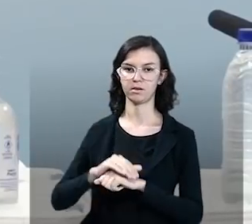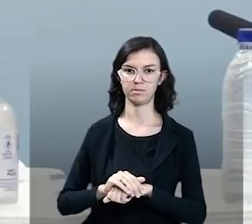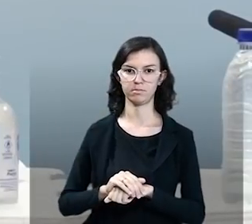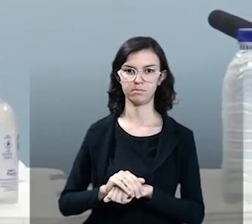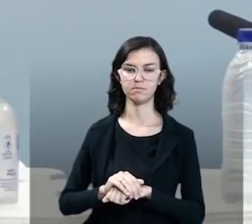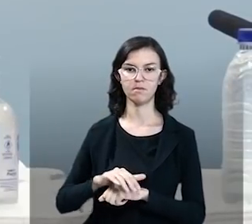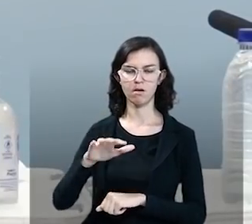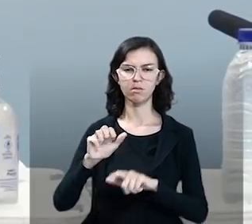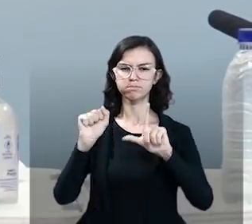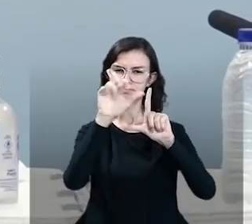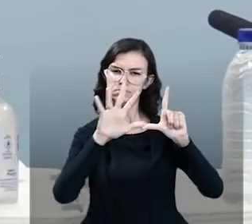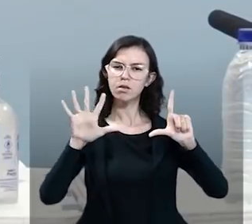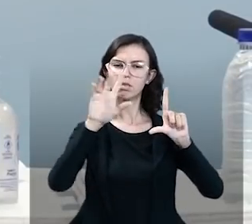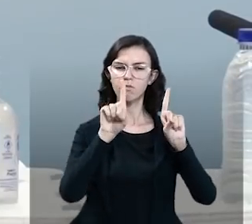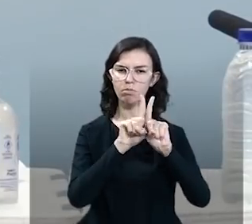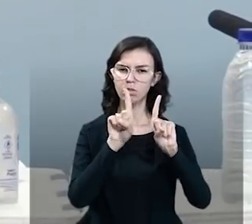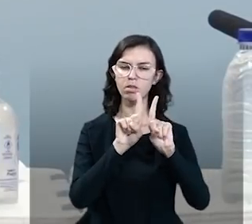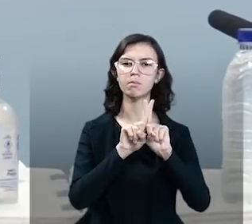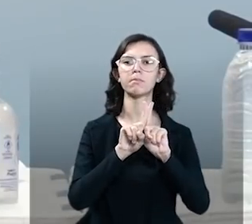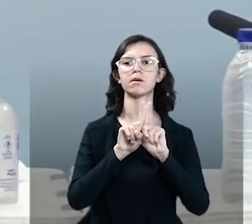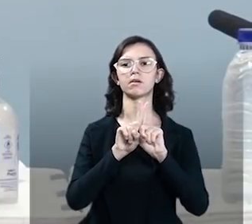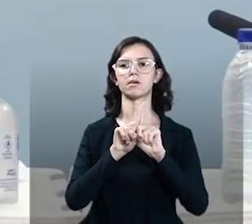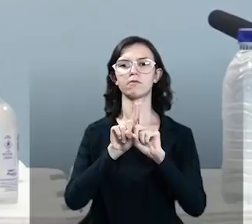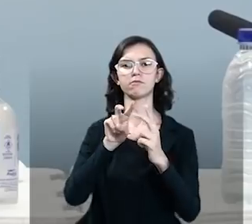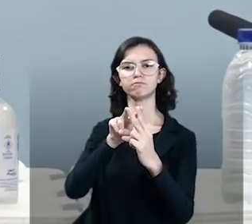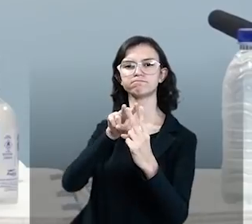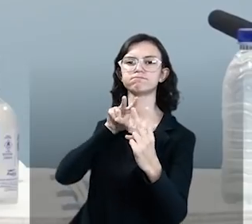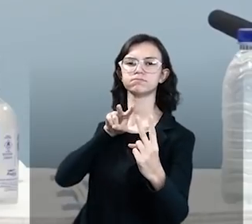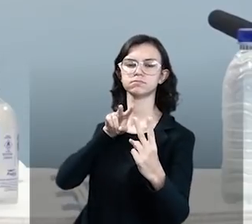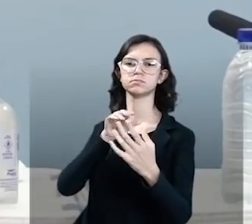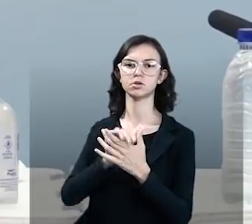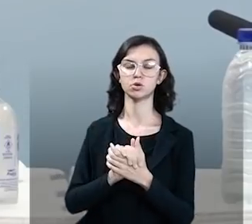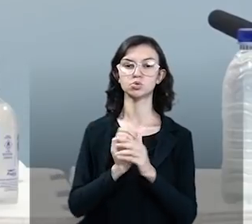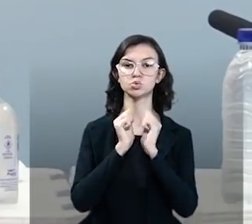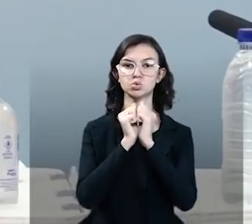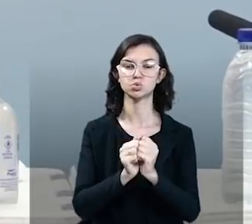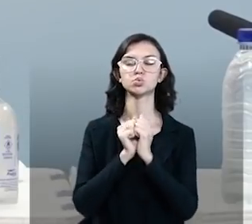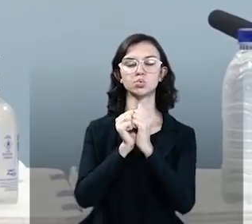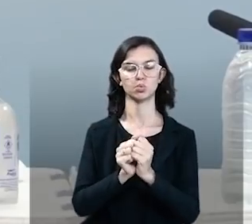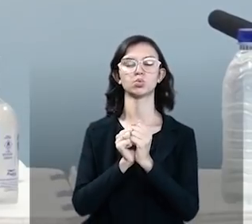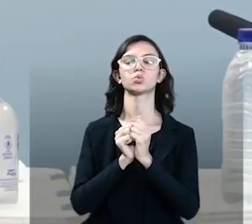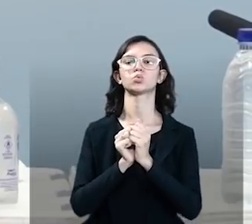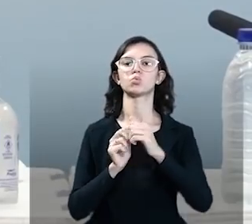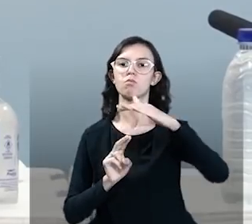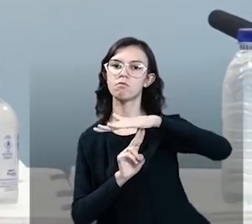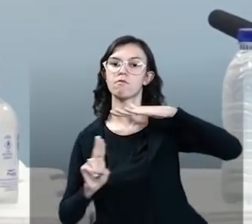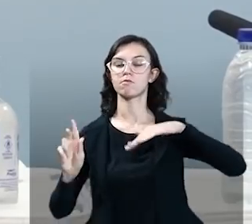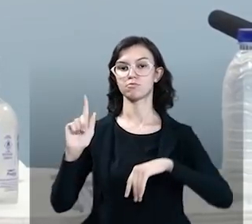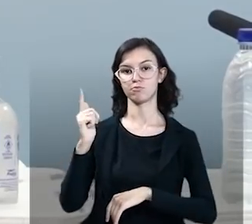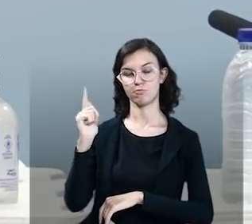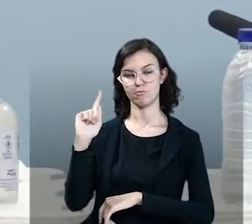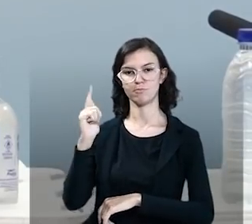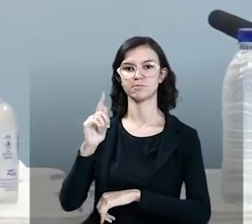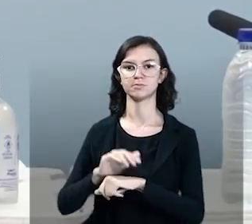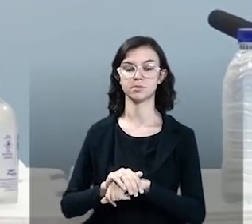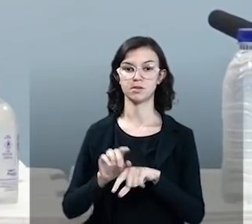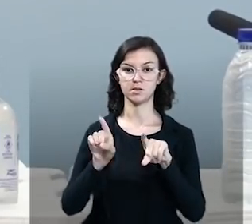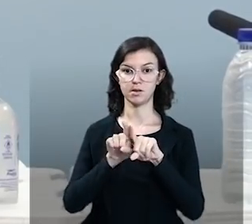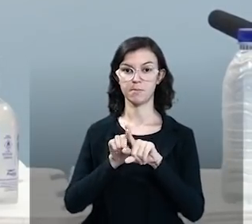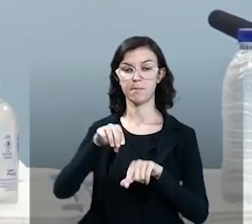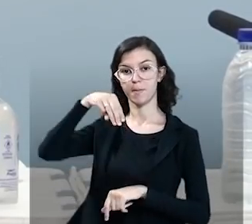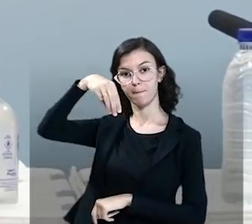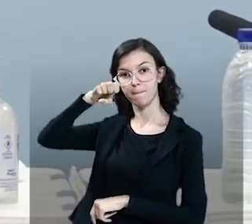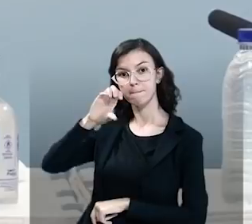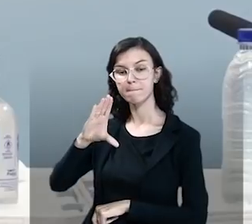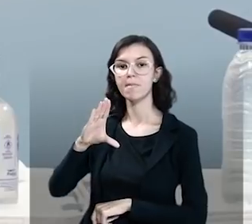ambiente virtual colaborativo desenvolvido em parceria com a Universidade Federal de Goiás e a plataforma MEC